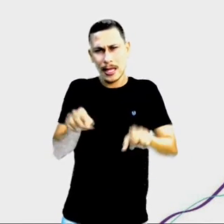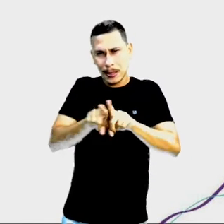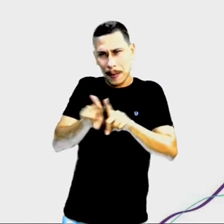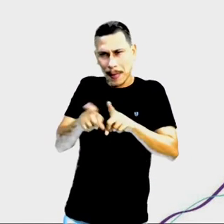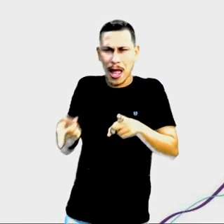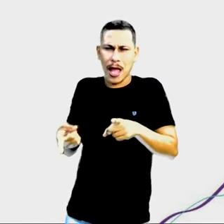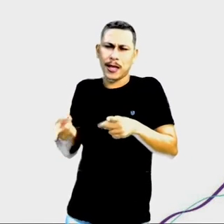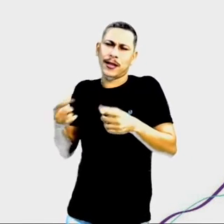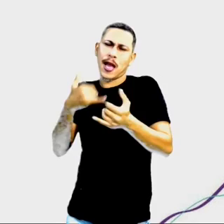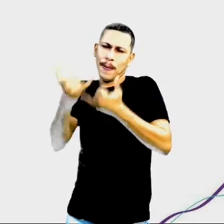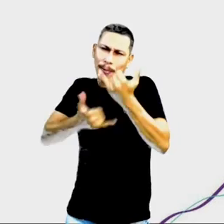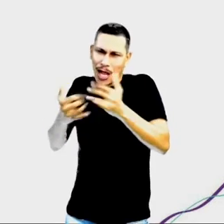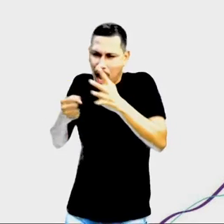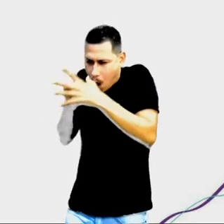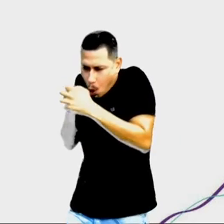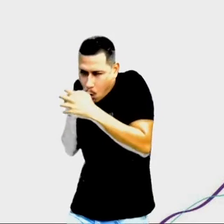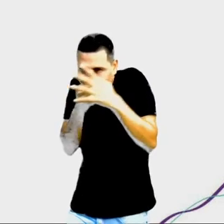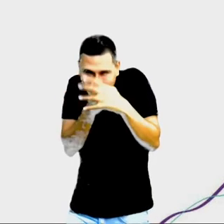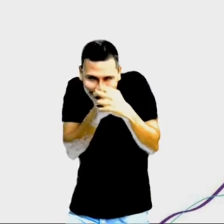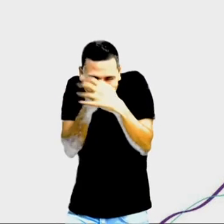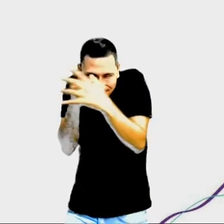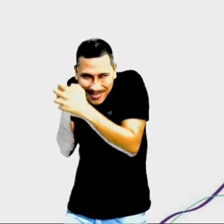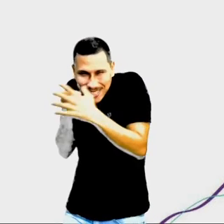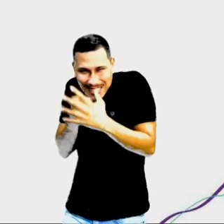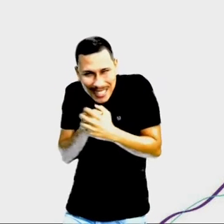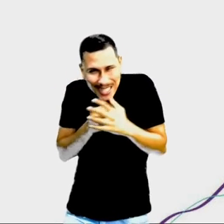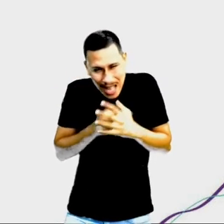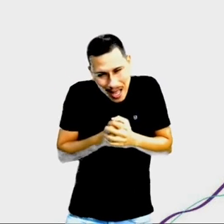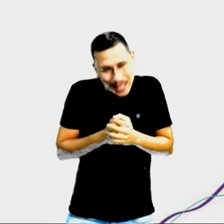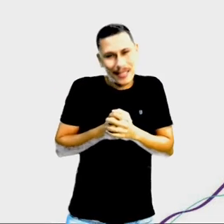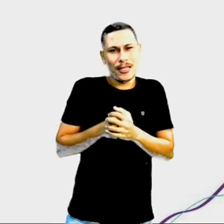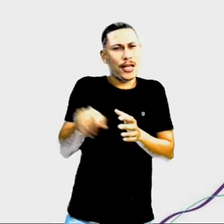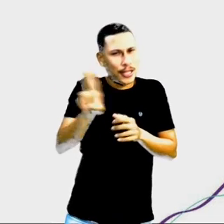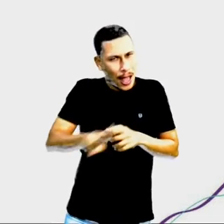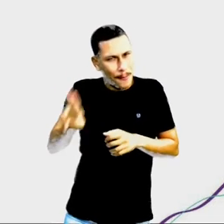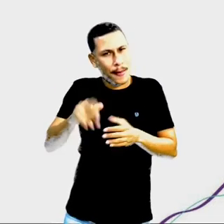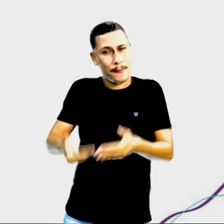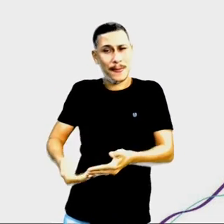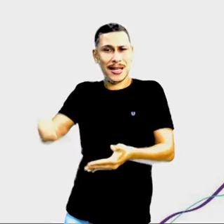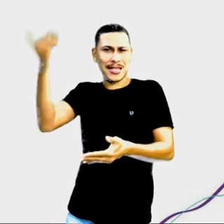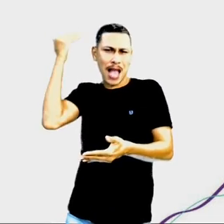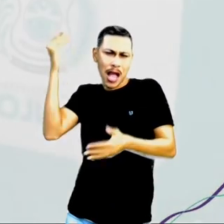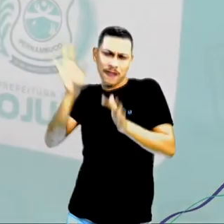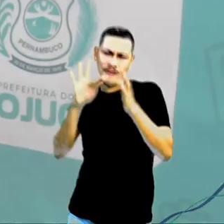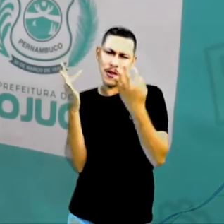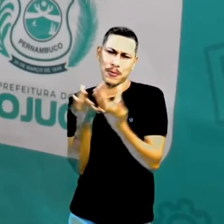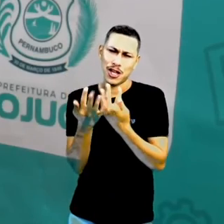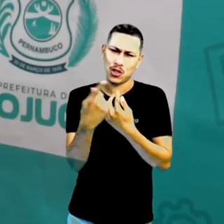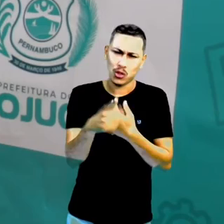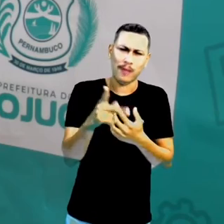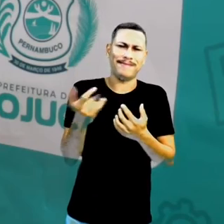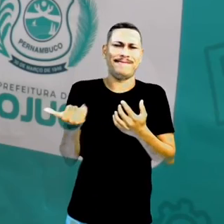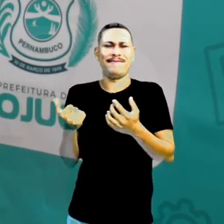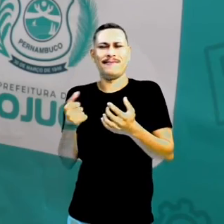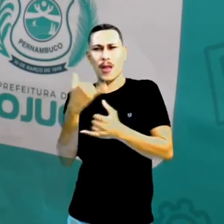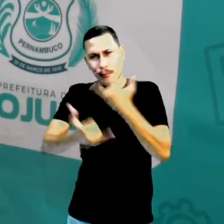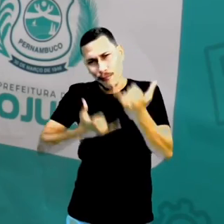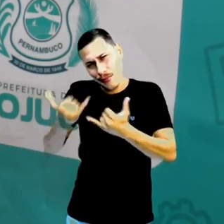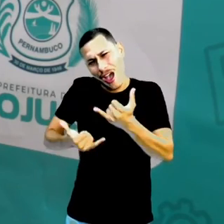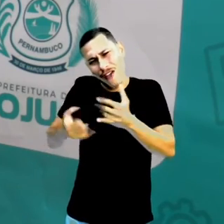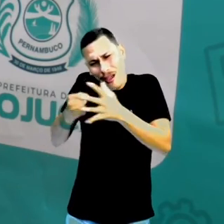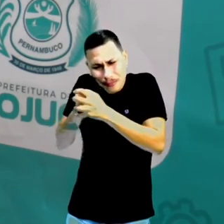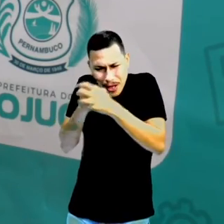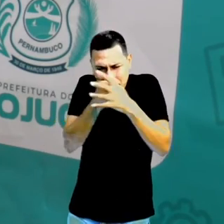Ou esconde-esconde Que é muito utilizado até hoje, né? No passado os seus pais brincavam de pique-esconde E